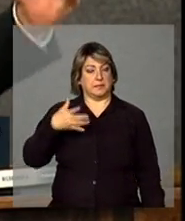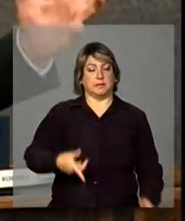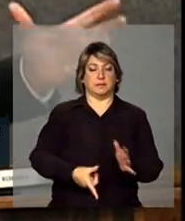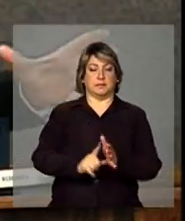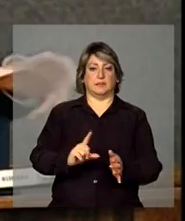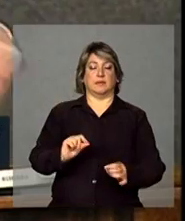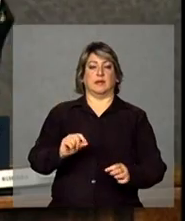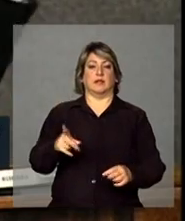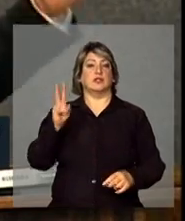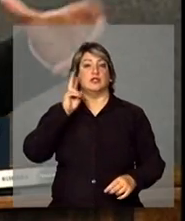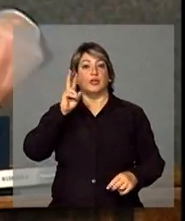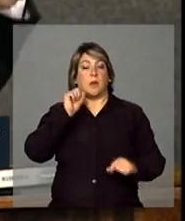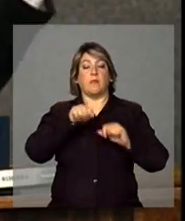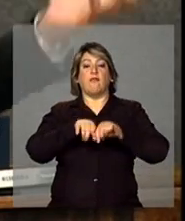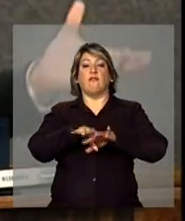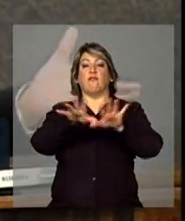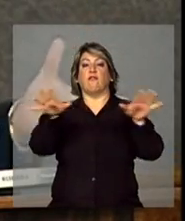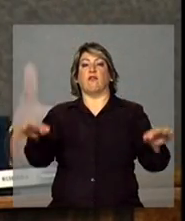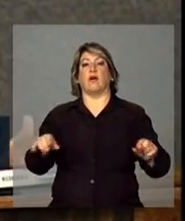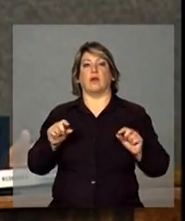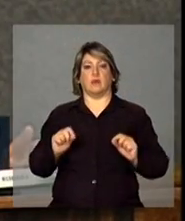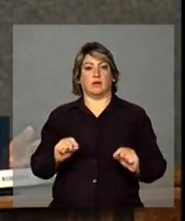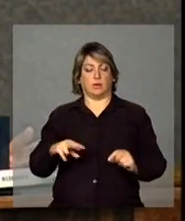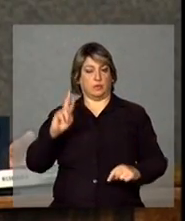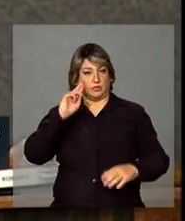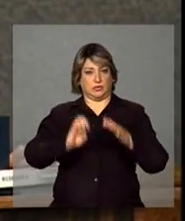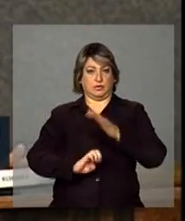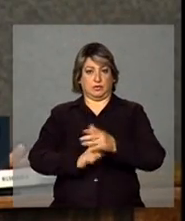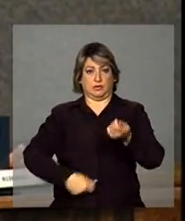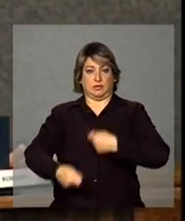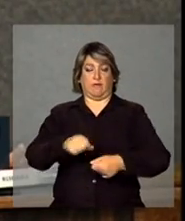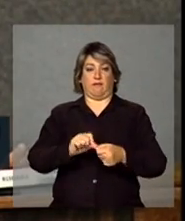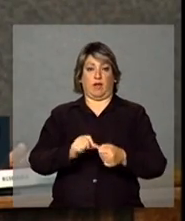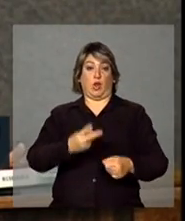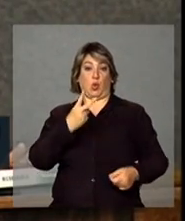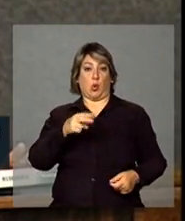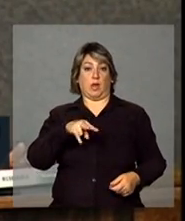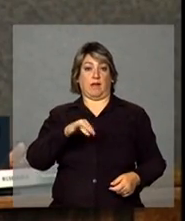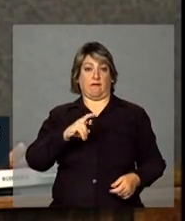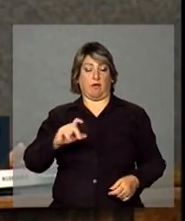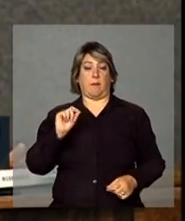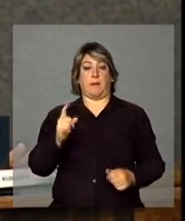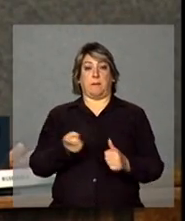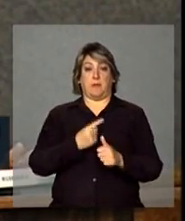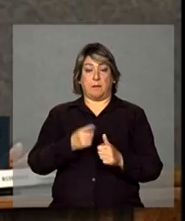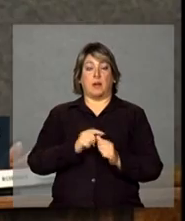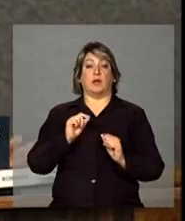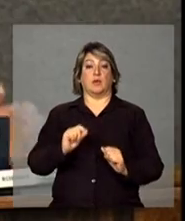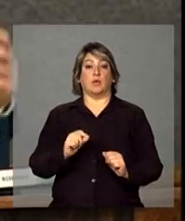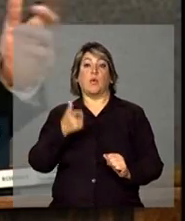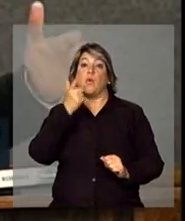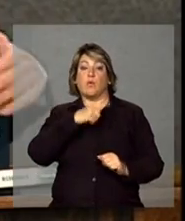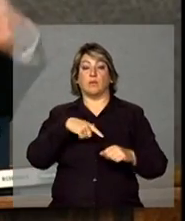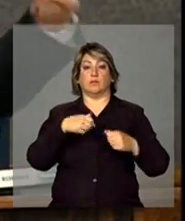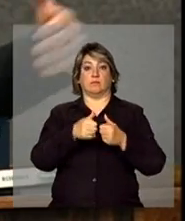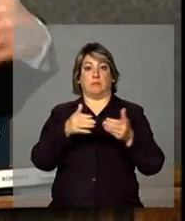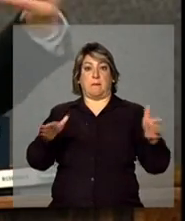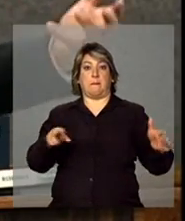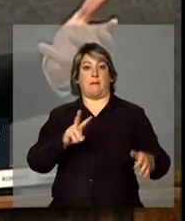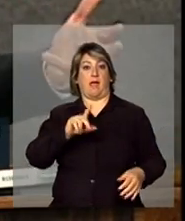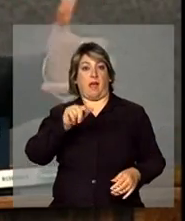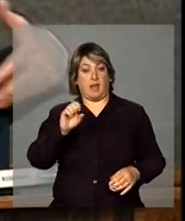externalidades geradas pelos empreendedores em dois níveis. Primeiro, na geração de empregos. Houve uma